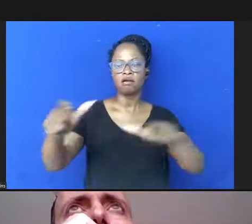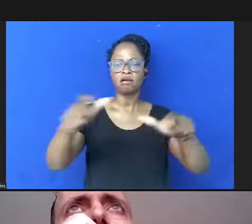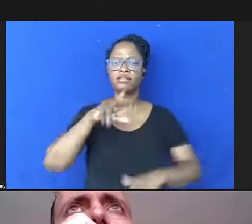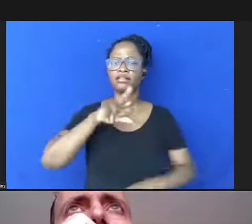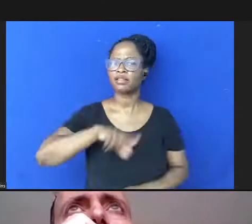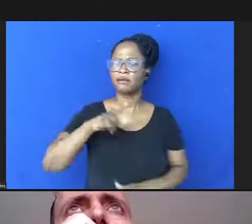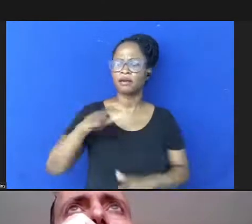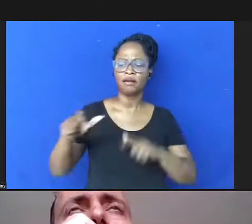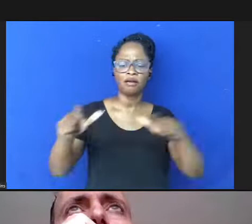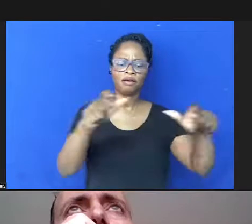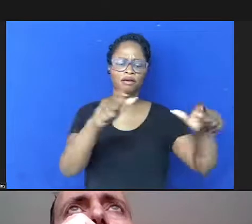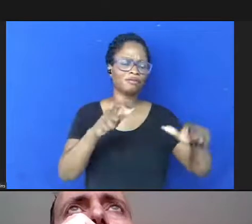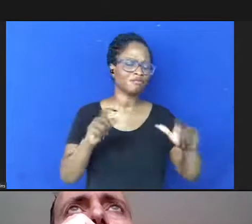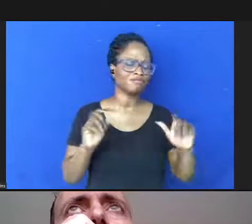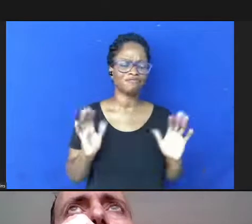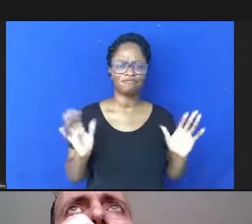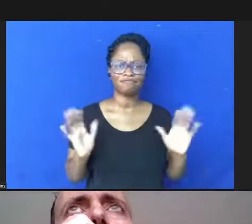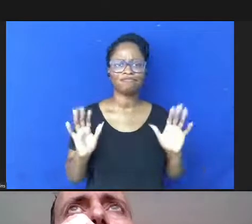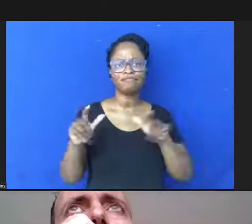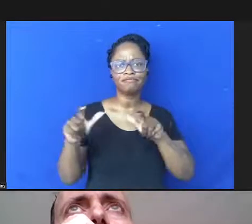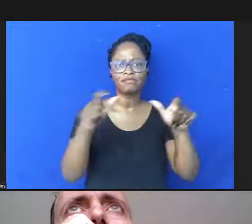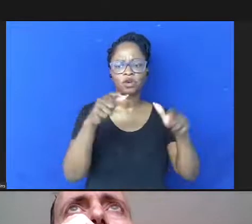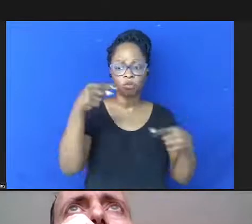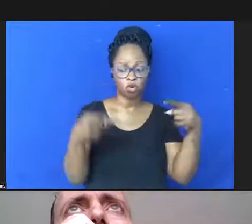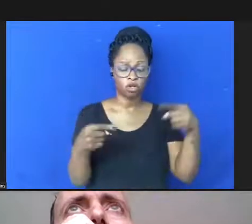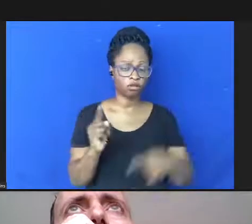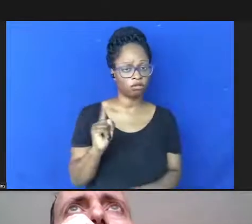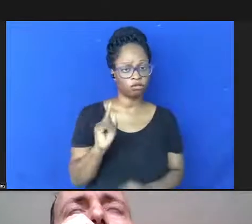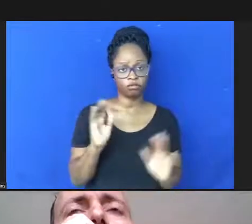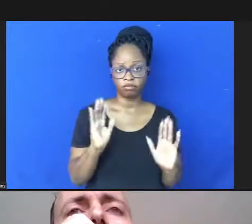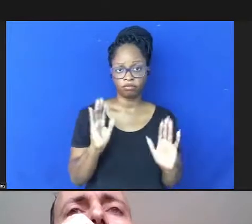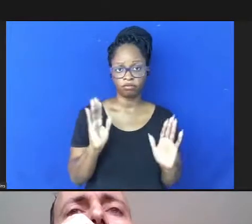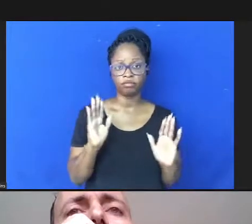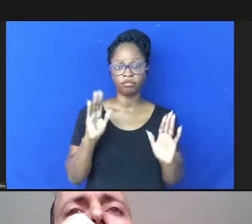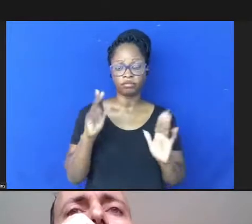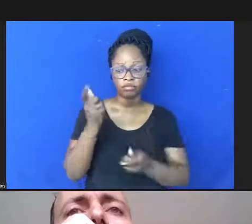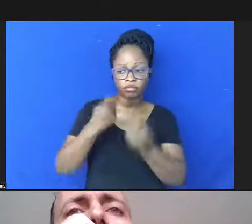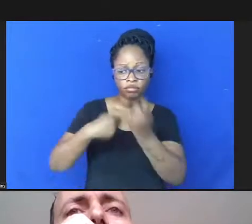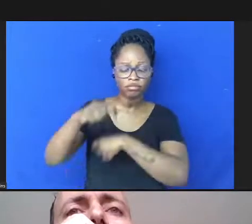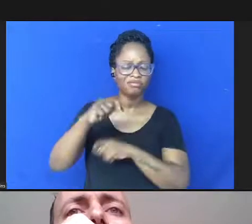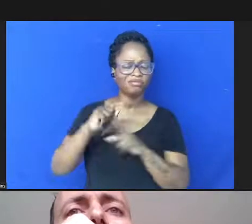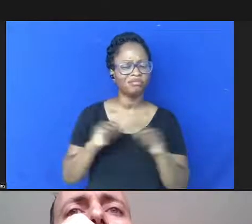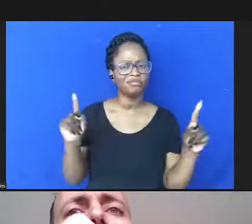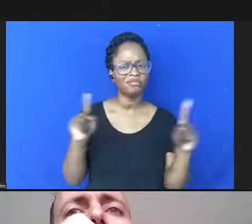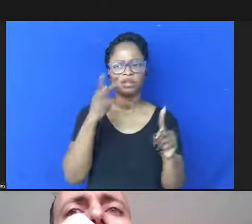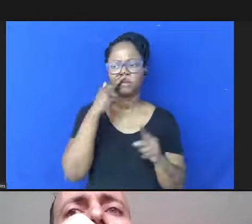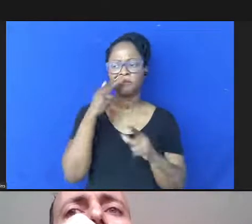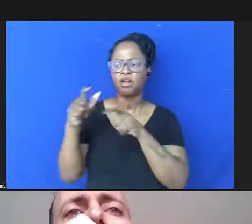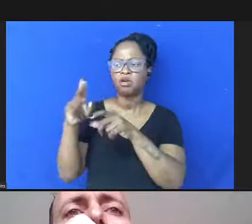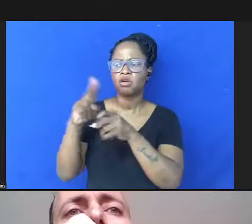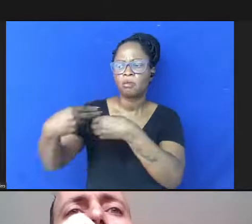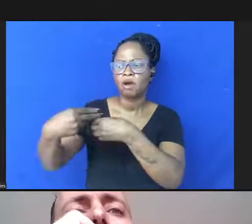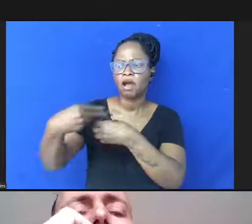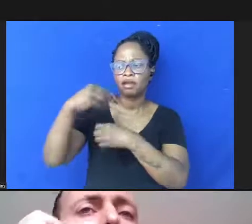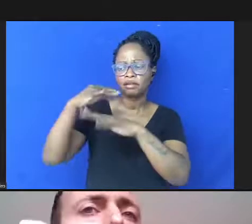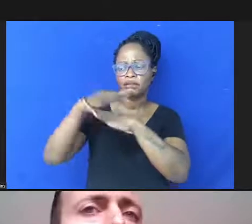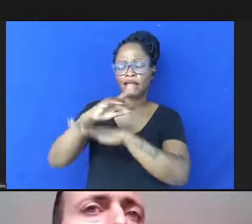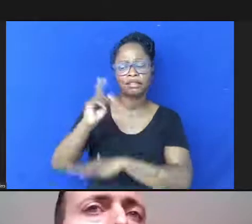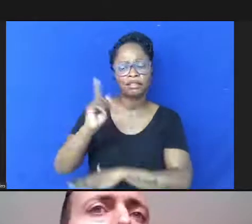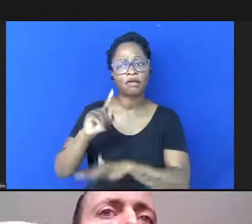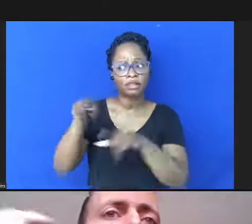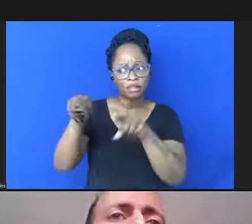local político administrativo o bairro com a cidade esse também